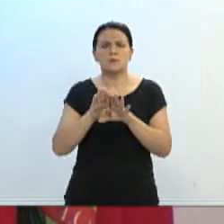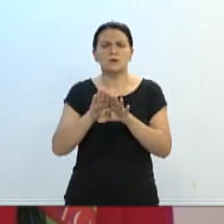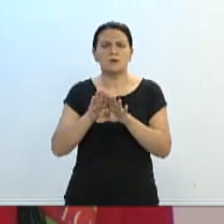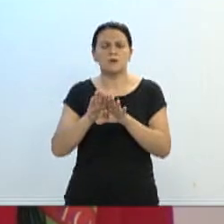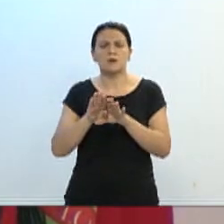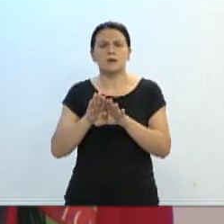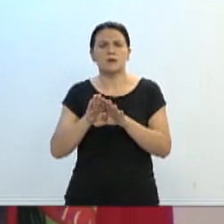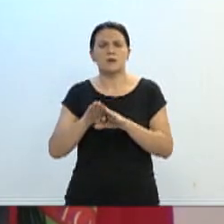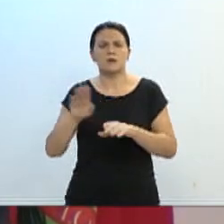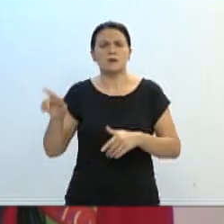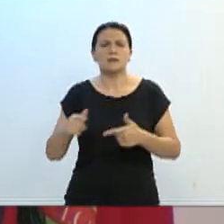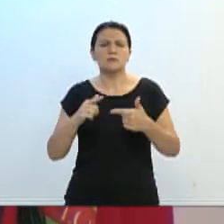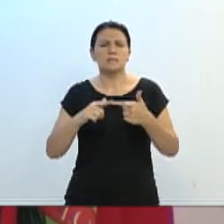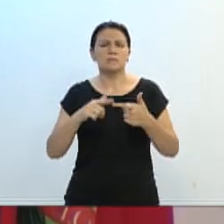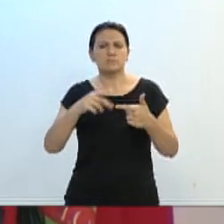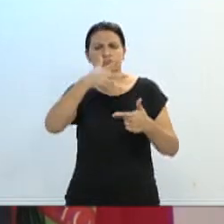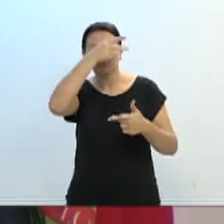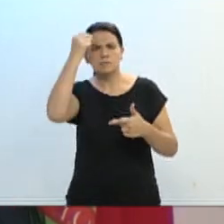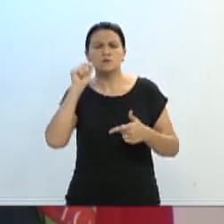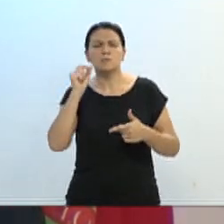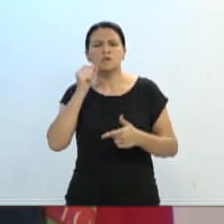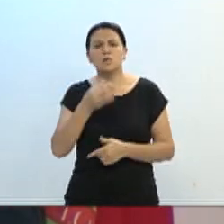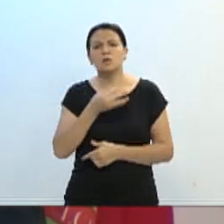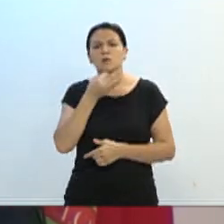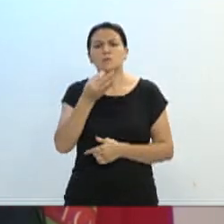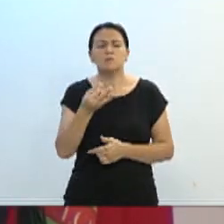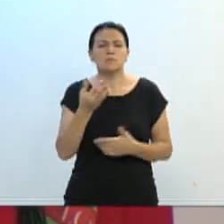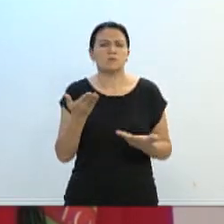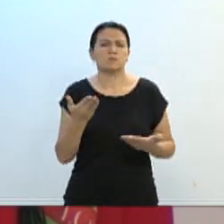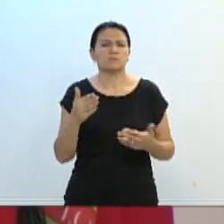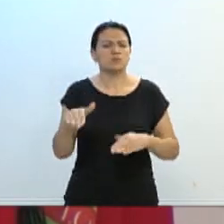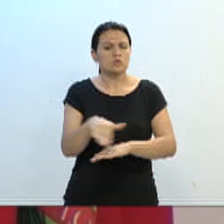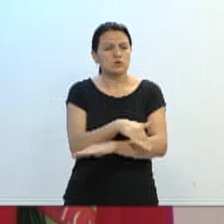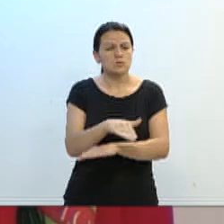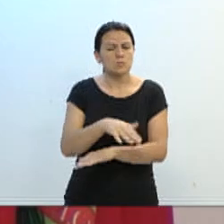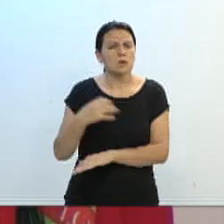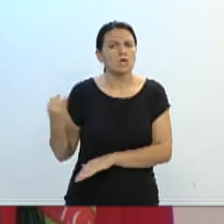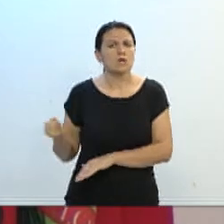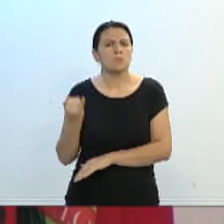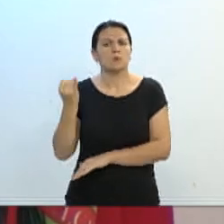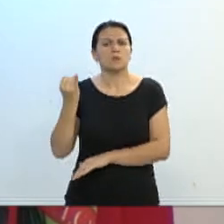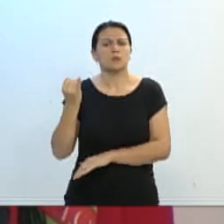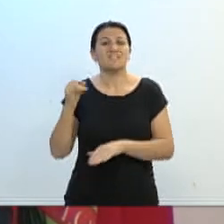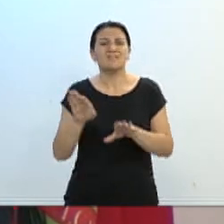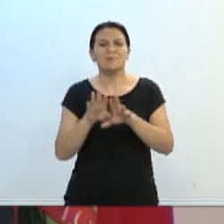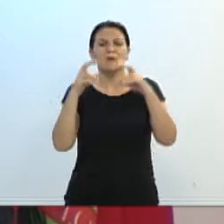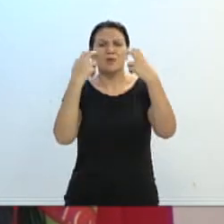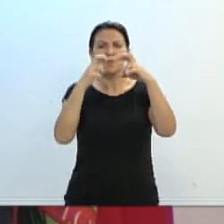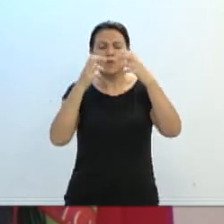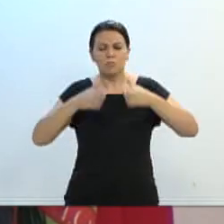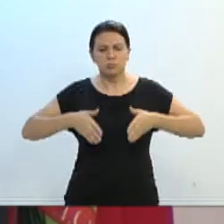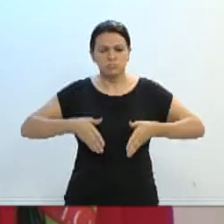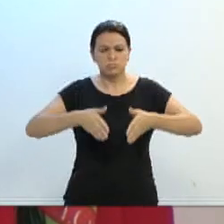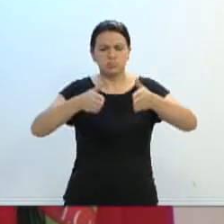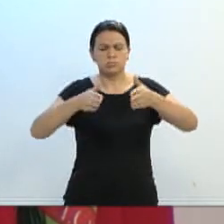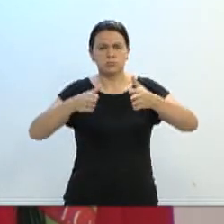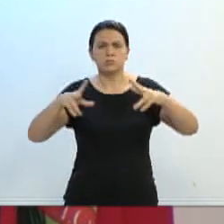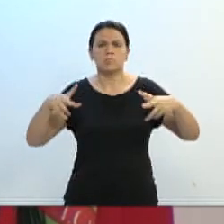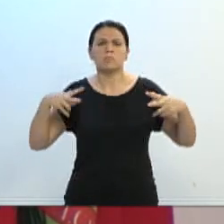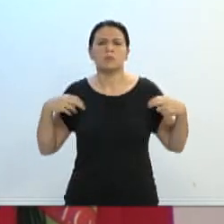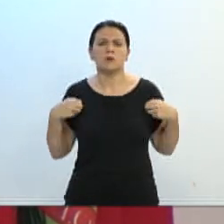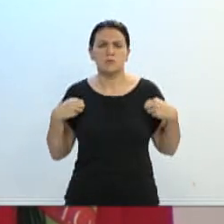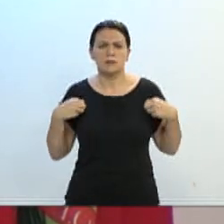sugestões de ruas importantes aqui do nosso município, corredores de serviço, que também merecem uma